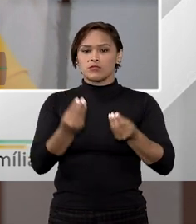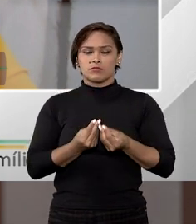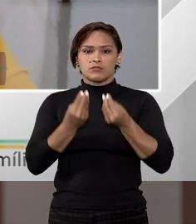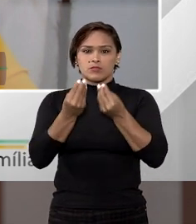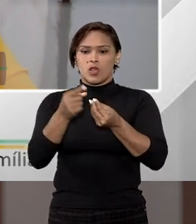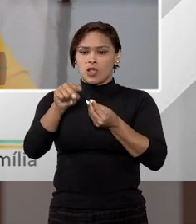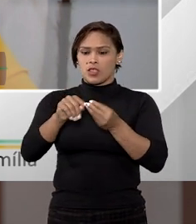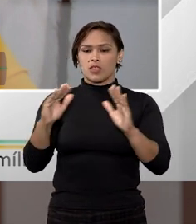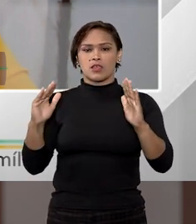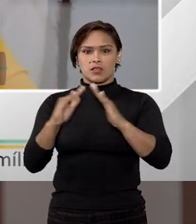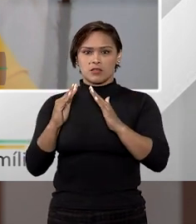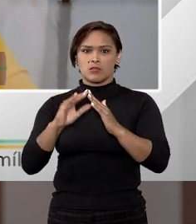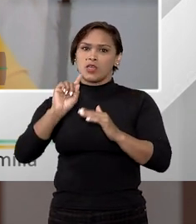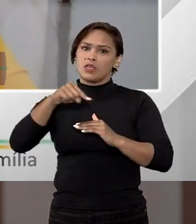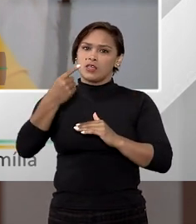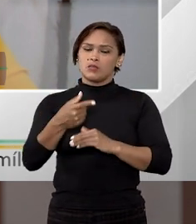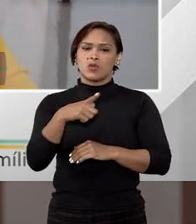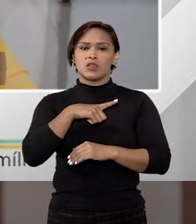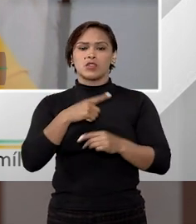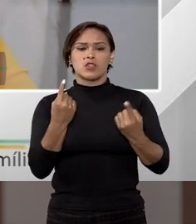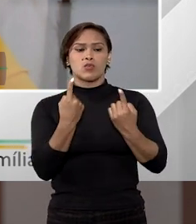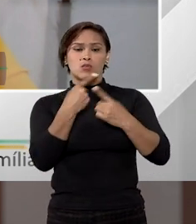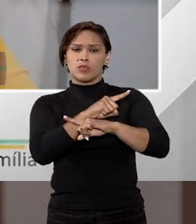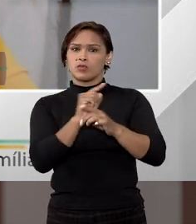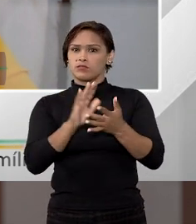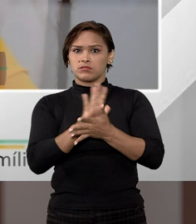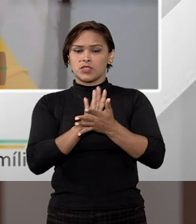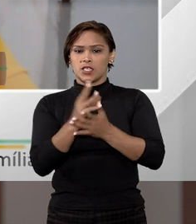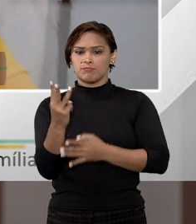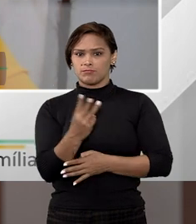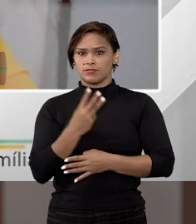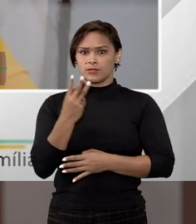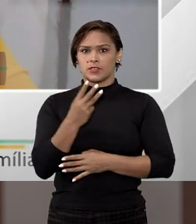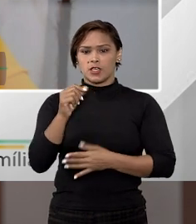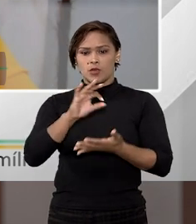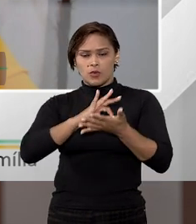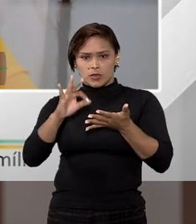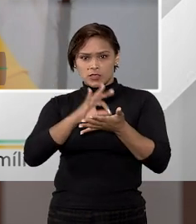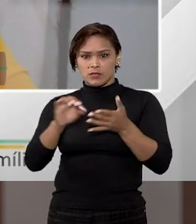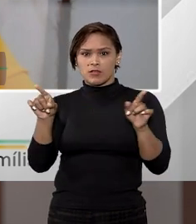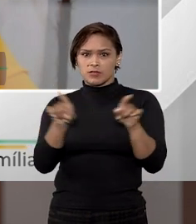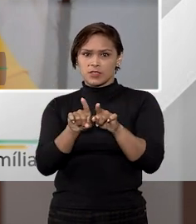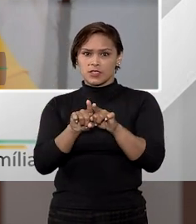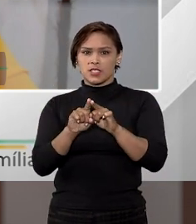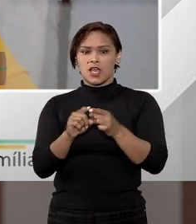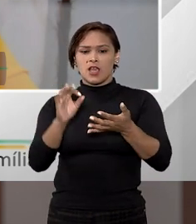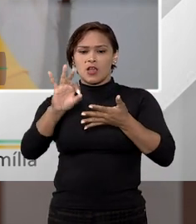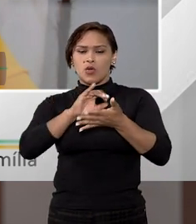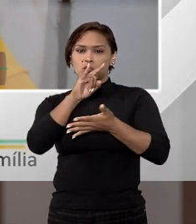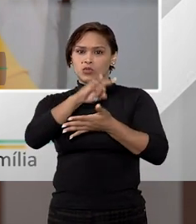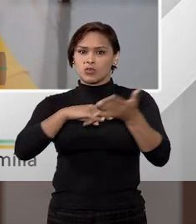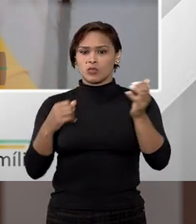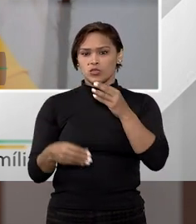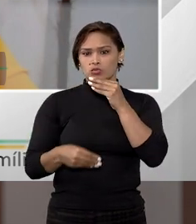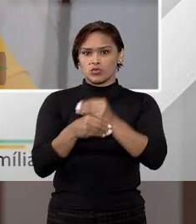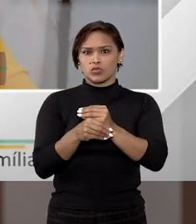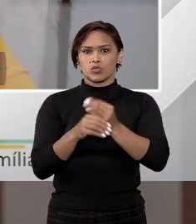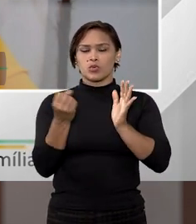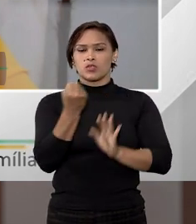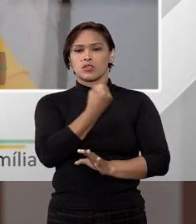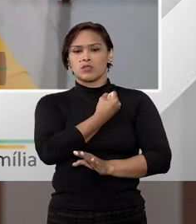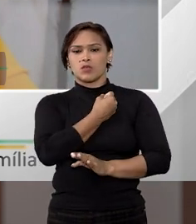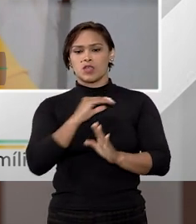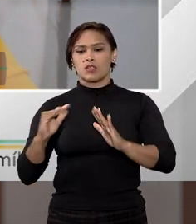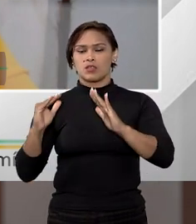a disponibilidade desse bem. Em seguida, não havendo oposição nem terceiros, o escrivão fará a escritura junto à matrícula